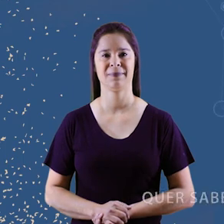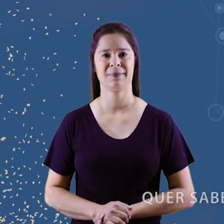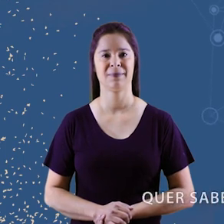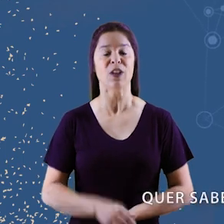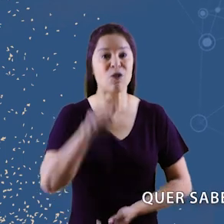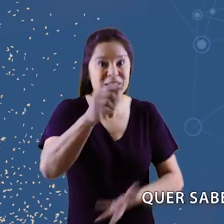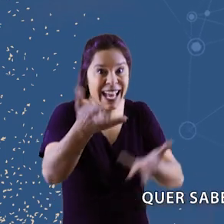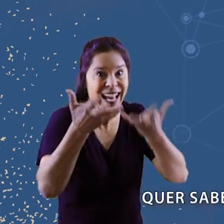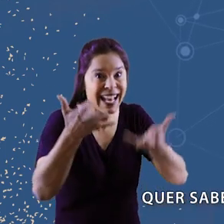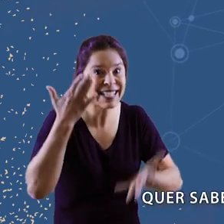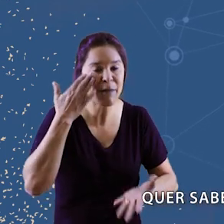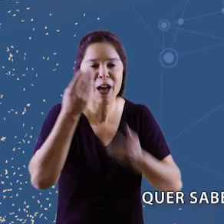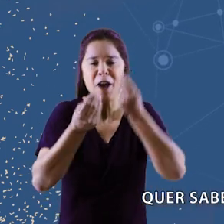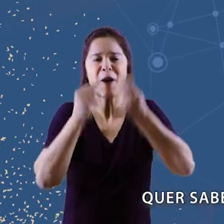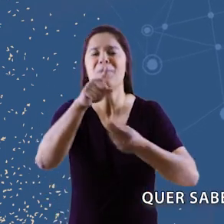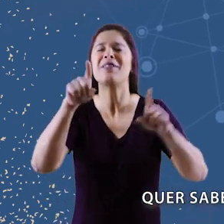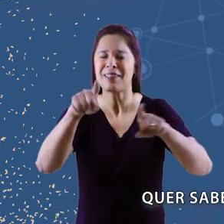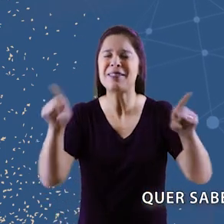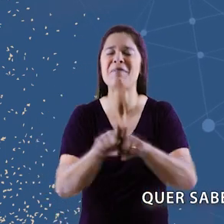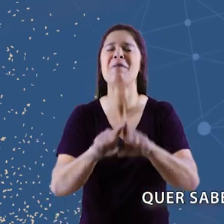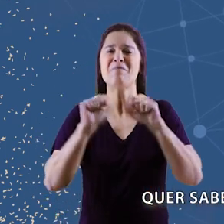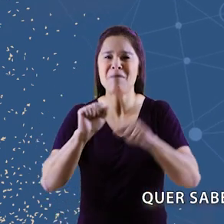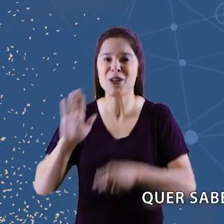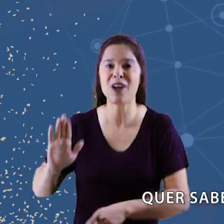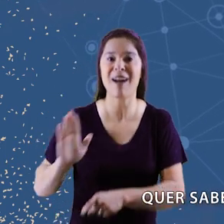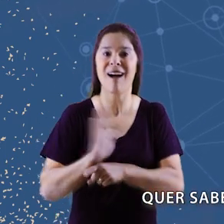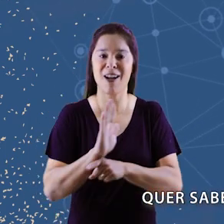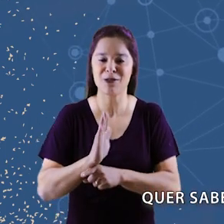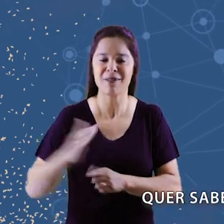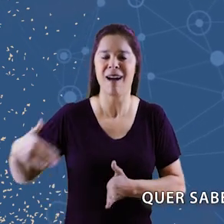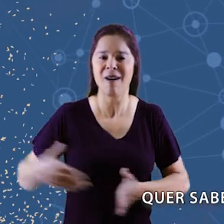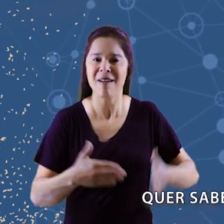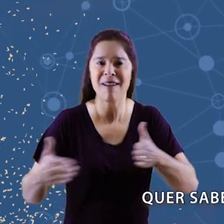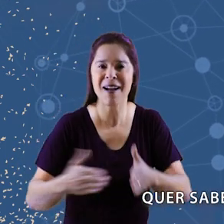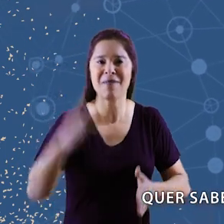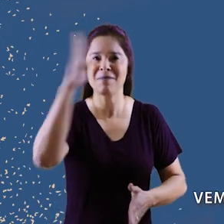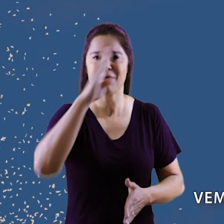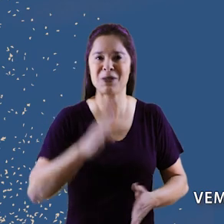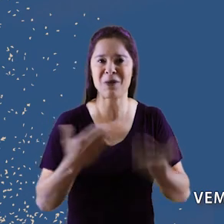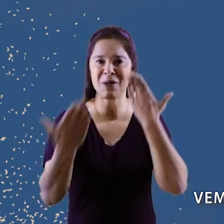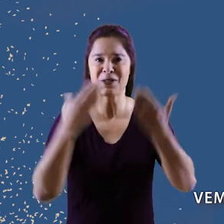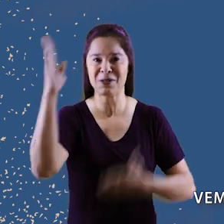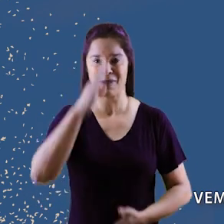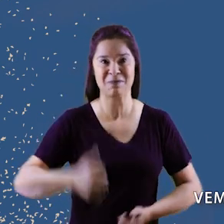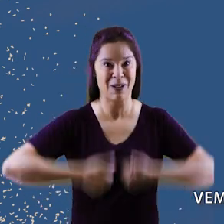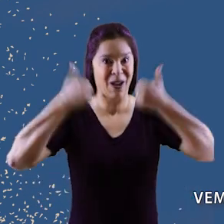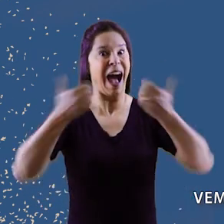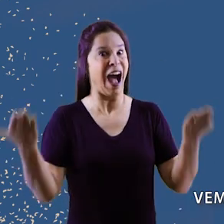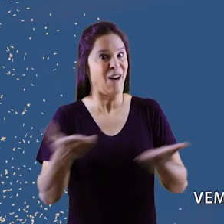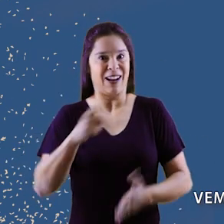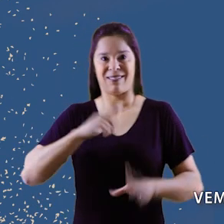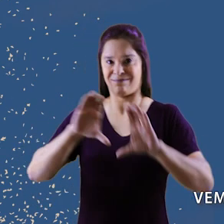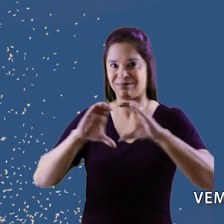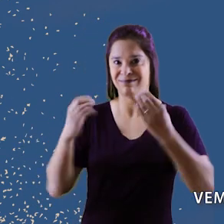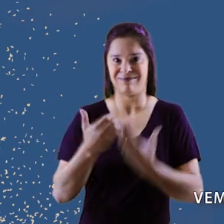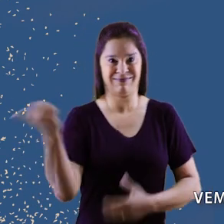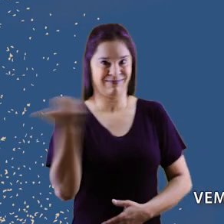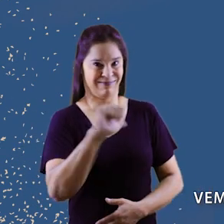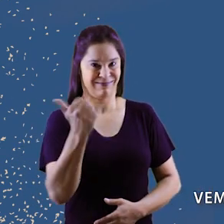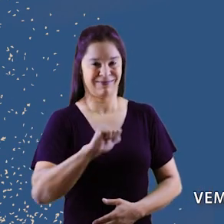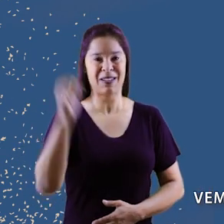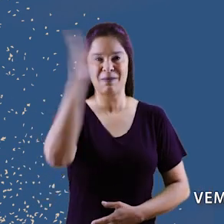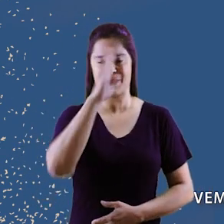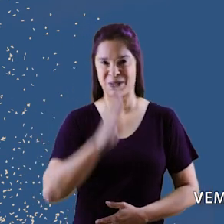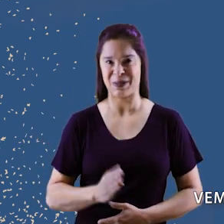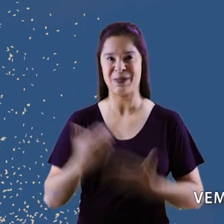Quer saber como você também pode definir os rumos da psicologia no Brasil? Vem aí o 11º Congresso Nacional da